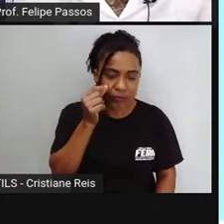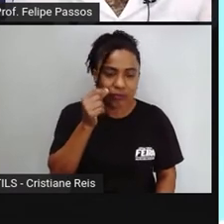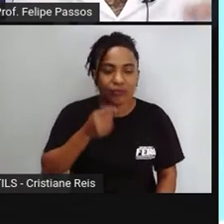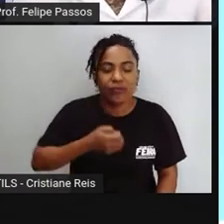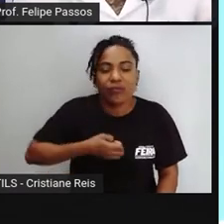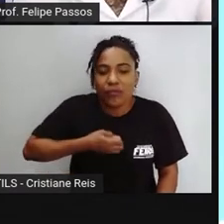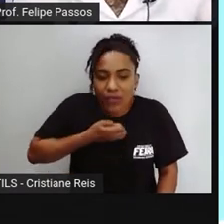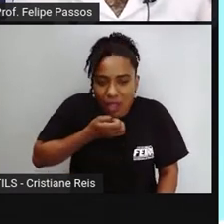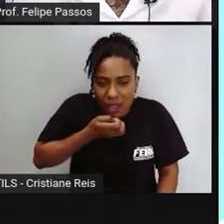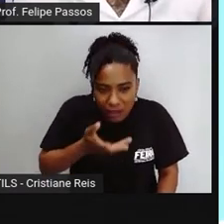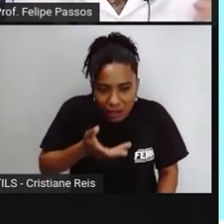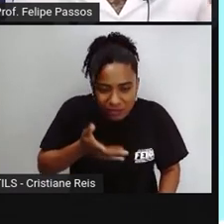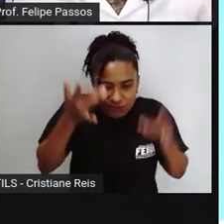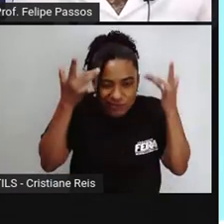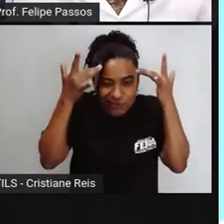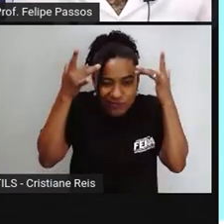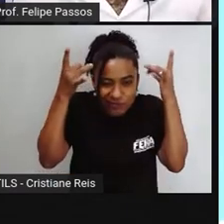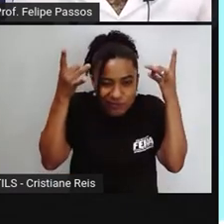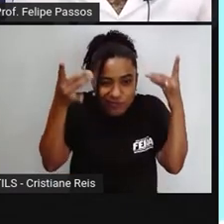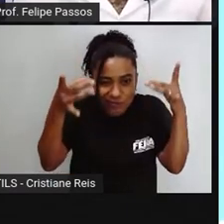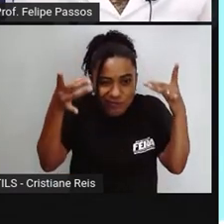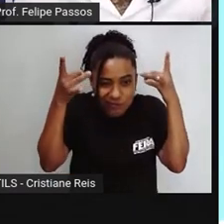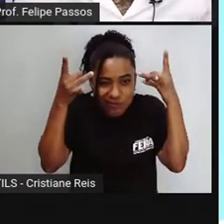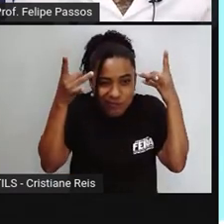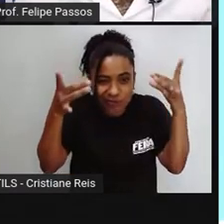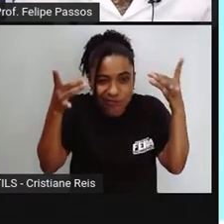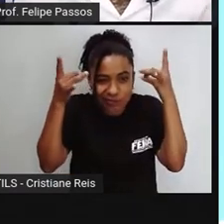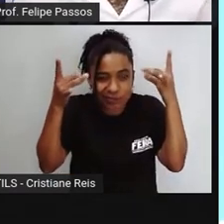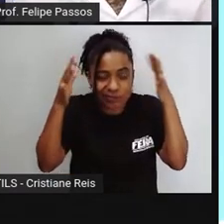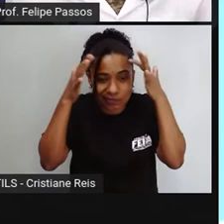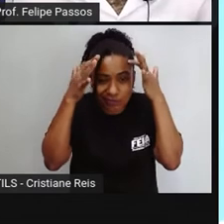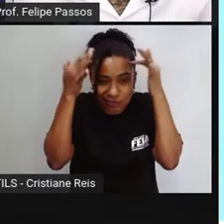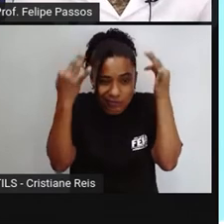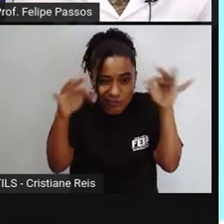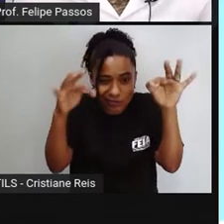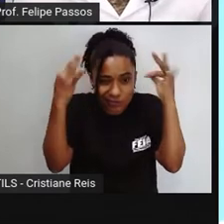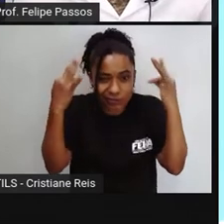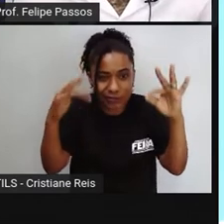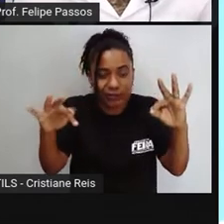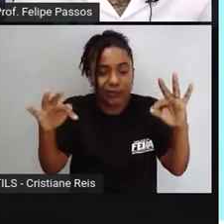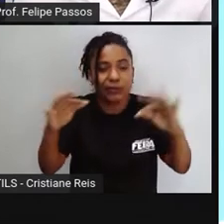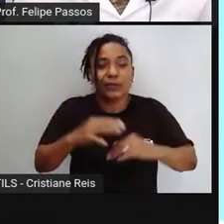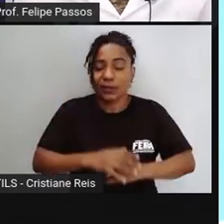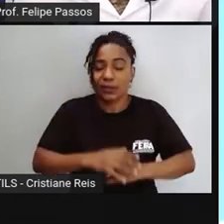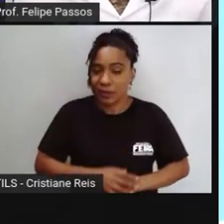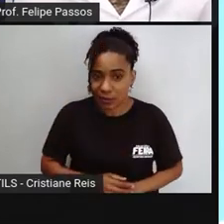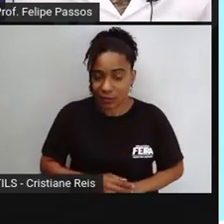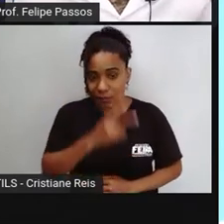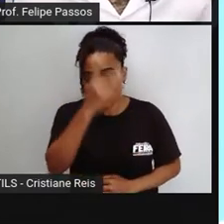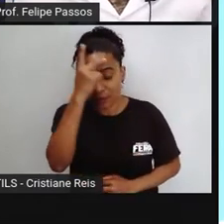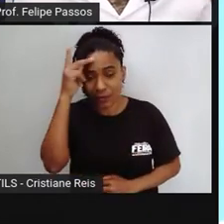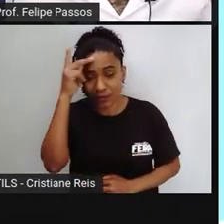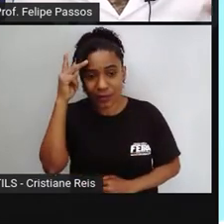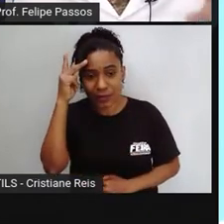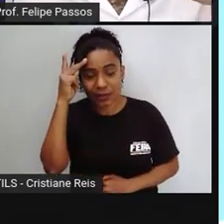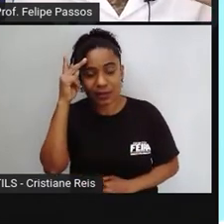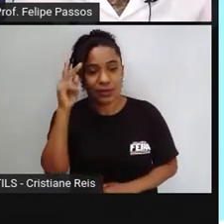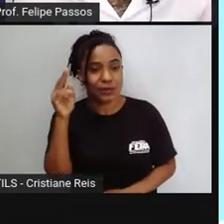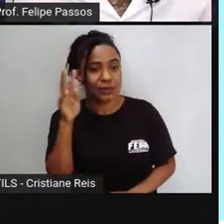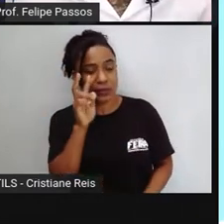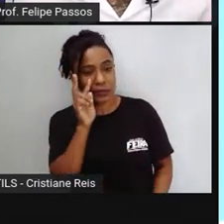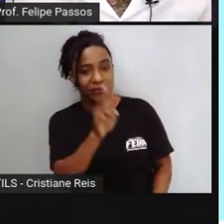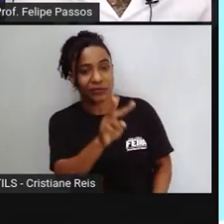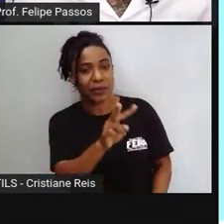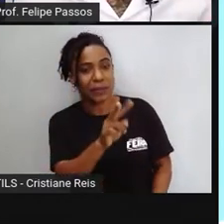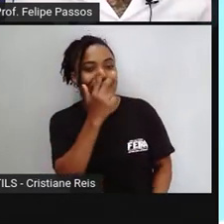cefaleia, que é dor de cabeça. Tudo isso são sintomas que, para quem está assistindo, é uma pessoa que